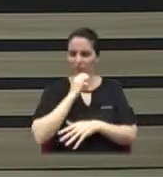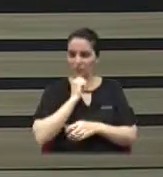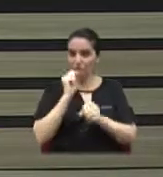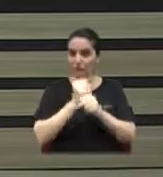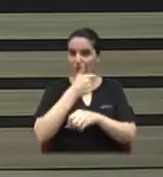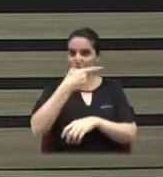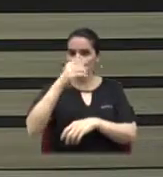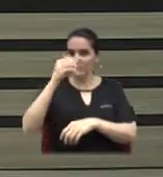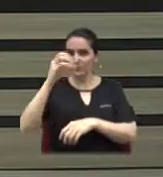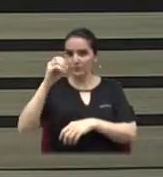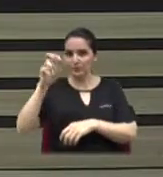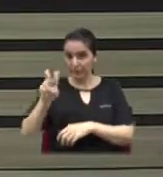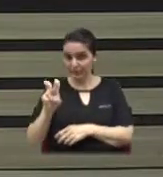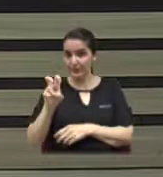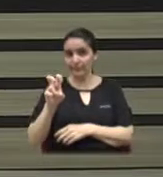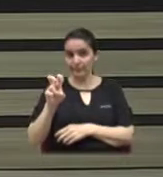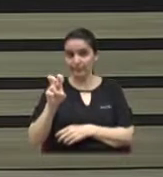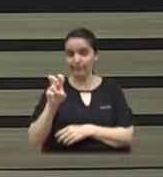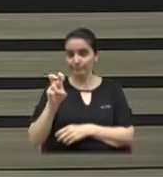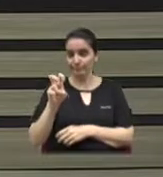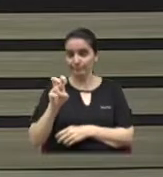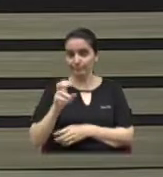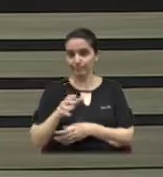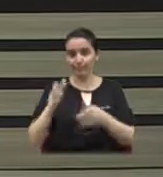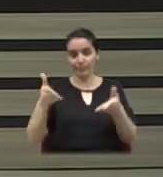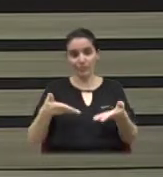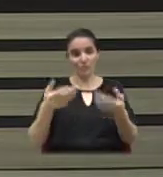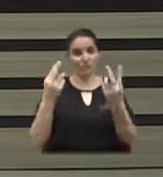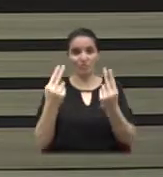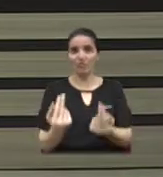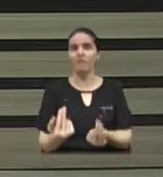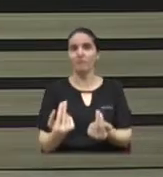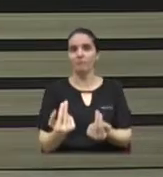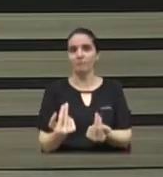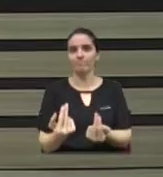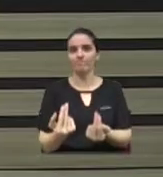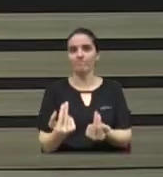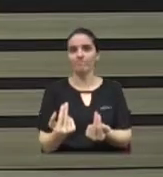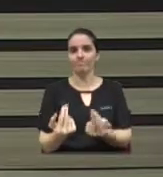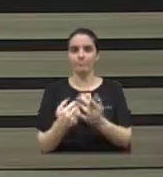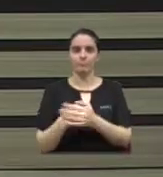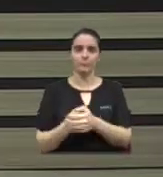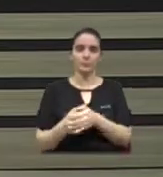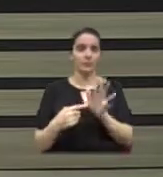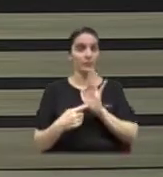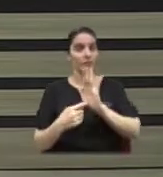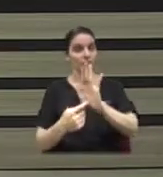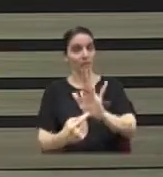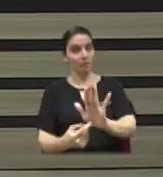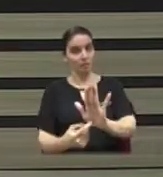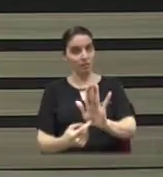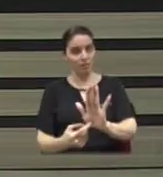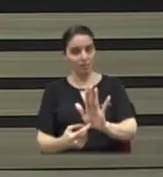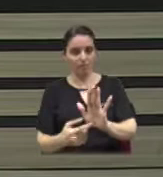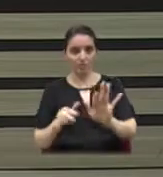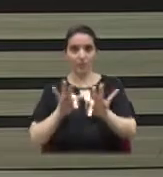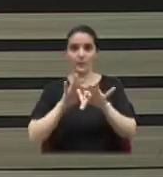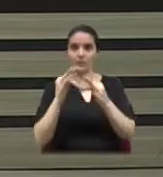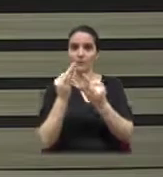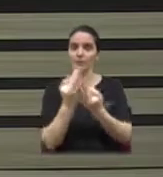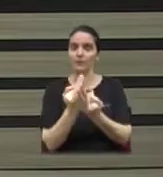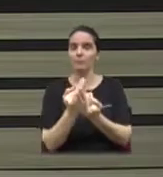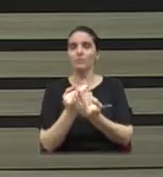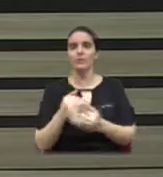deve continuar, deve estar diferente até hoje. Então, eles mostravam que a família, o casal tinha que